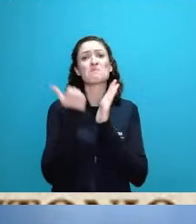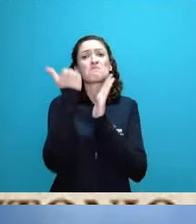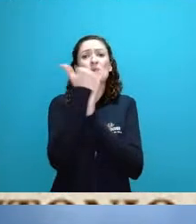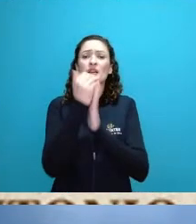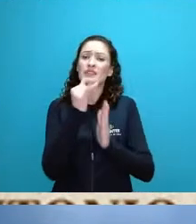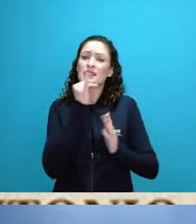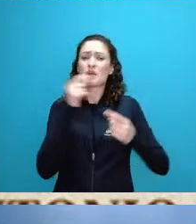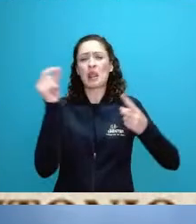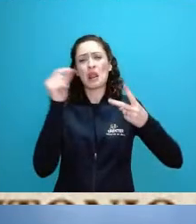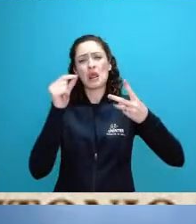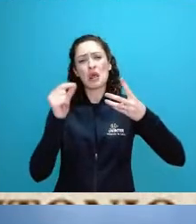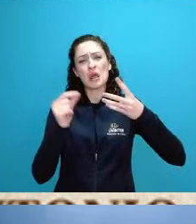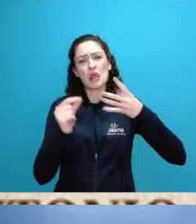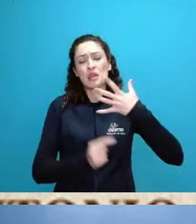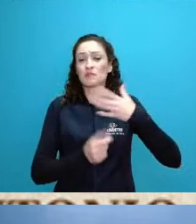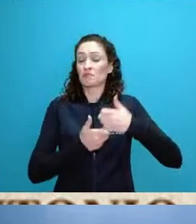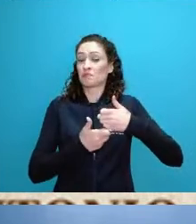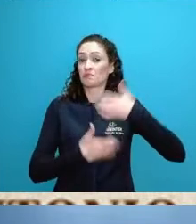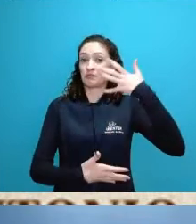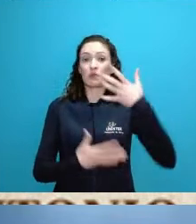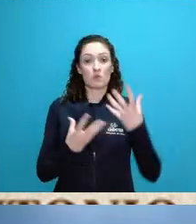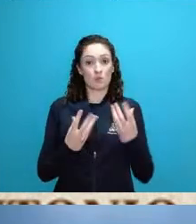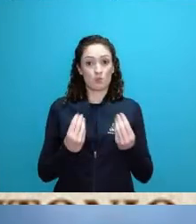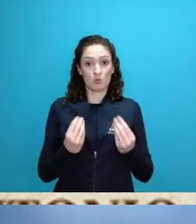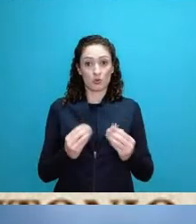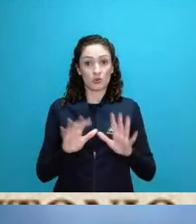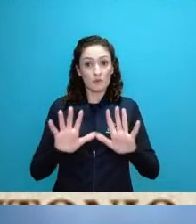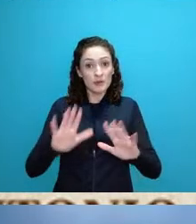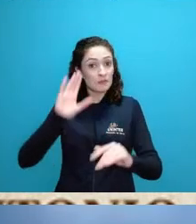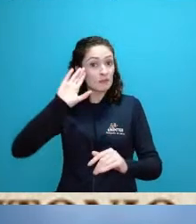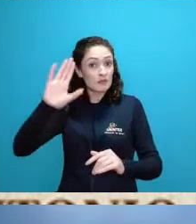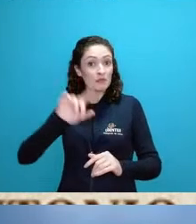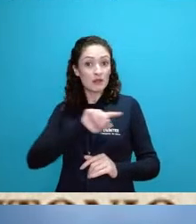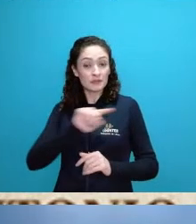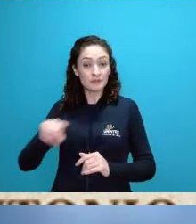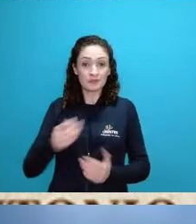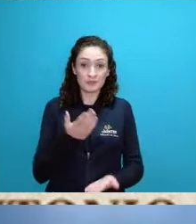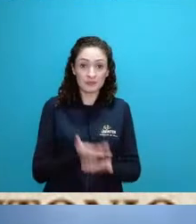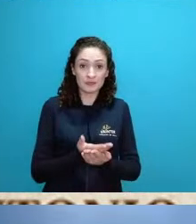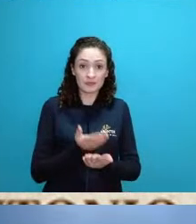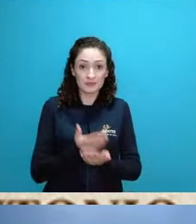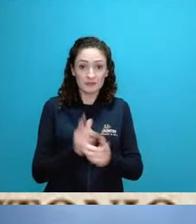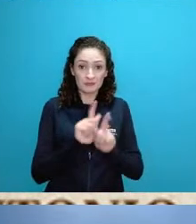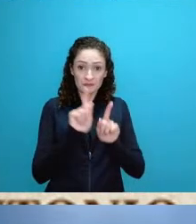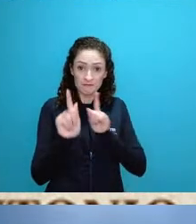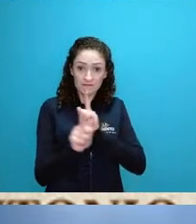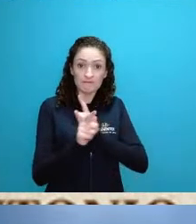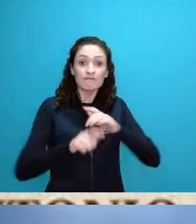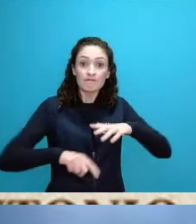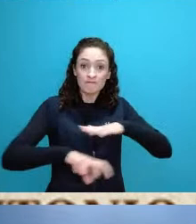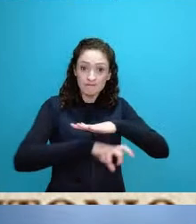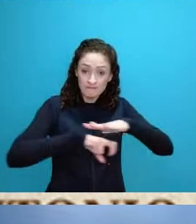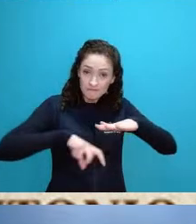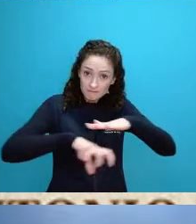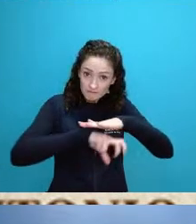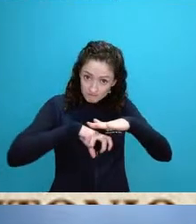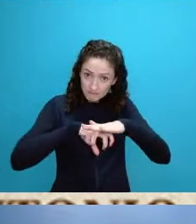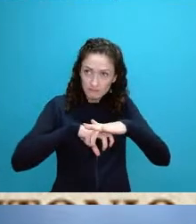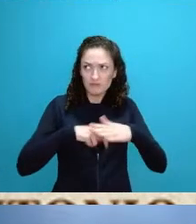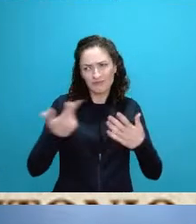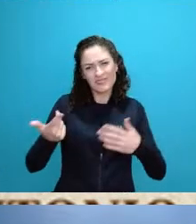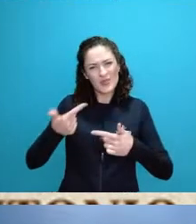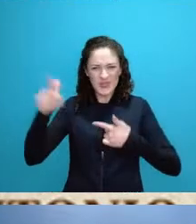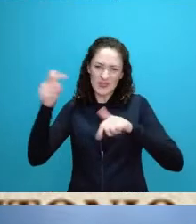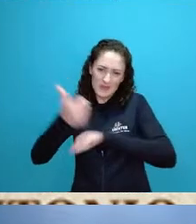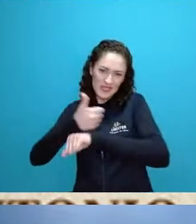muitos assim mas o que eu queria destacar é que para o geógrafo aprenda a trabalhar o geógrafo e os outros profissionais mas